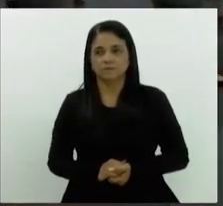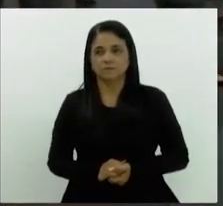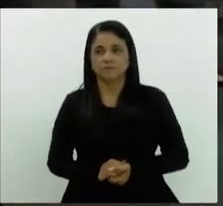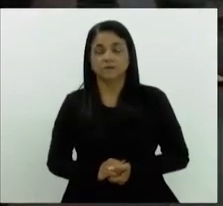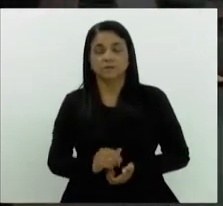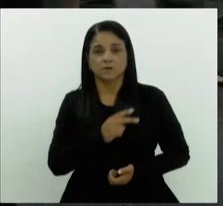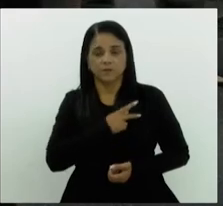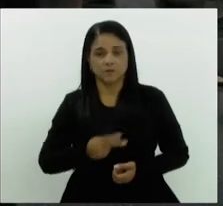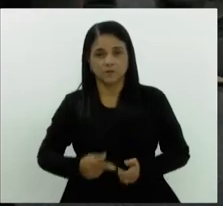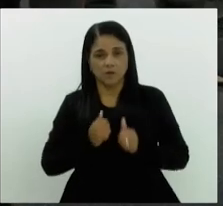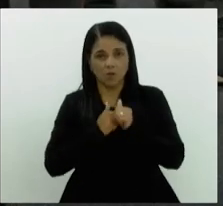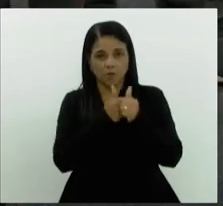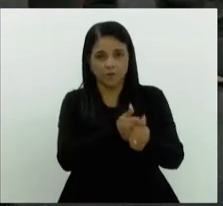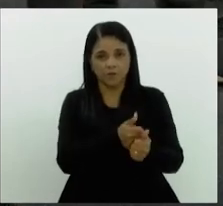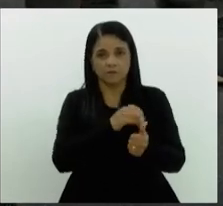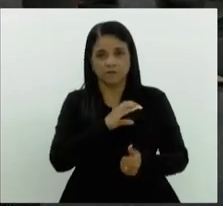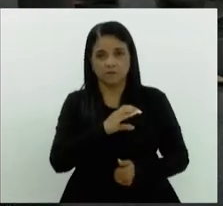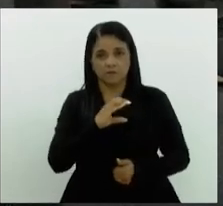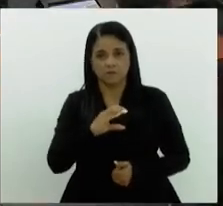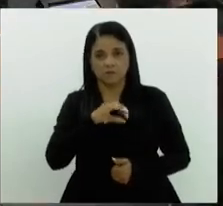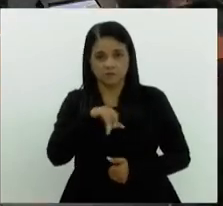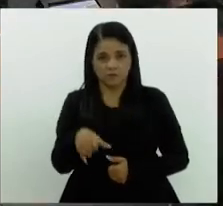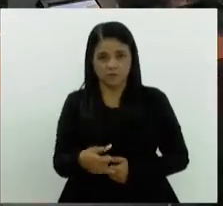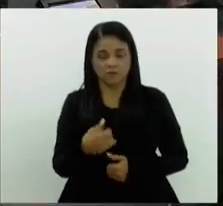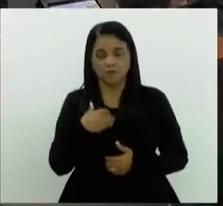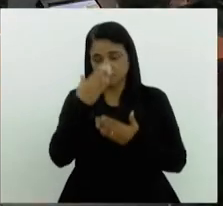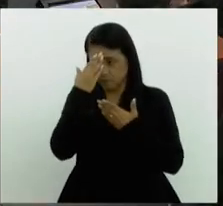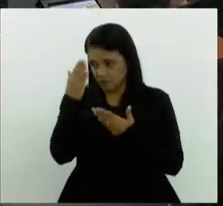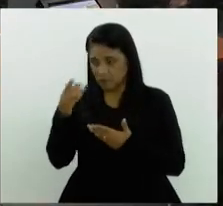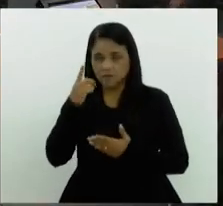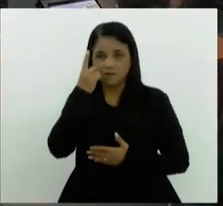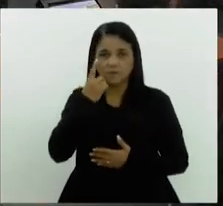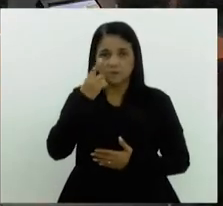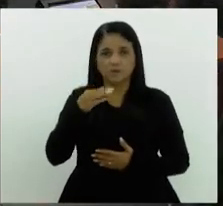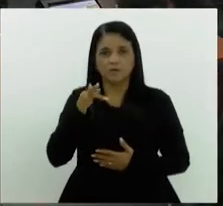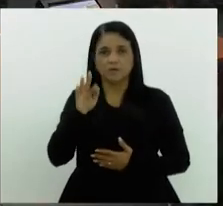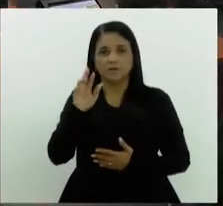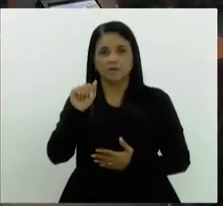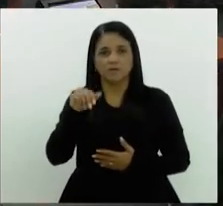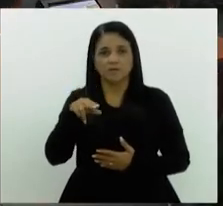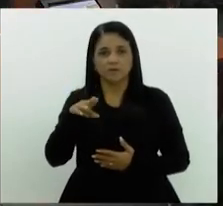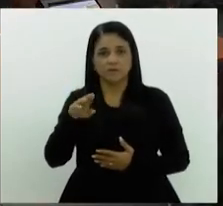Presidente, acompanha a CCJ. Muito obrigado, nosso nome deputado, Francene.